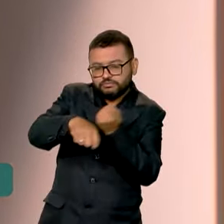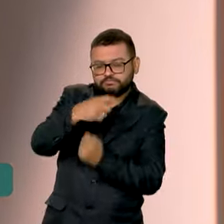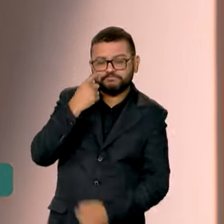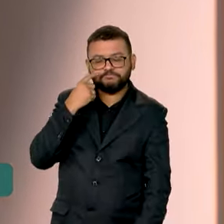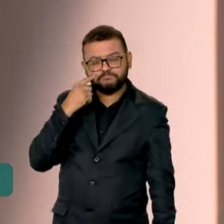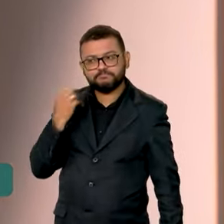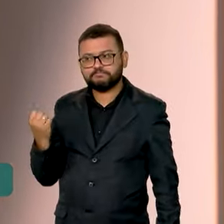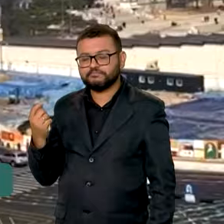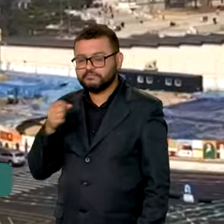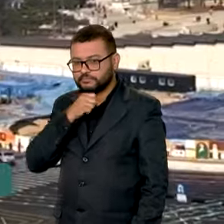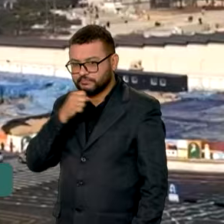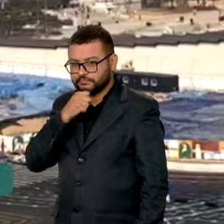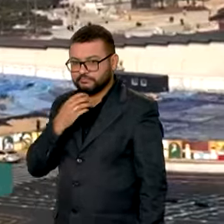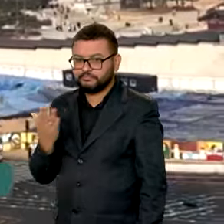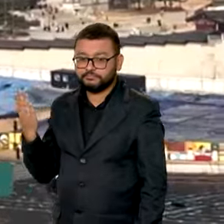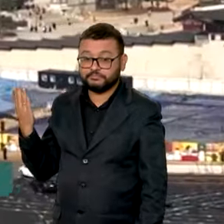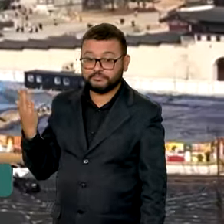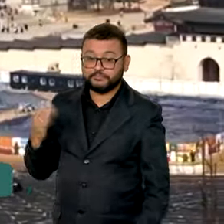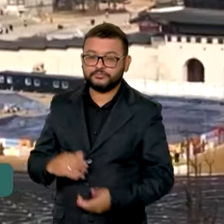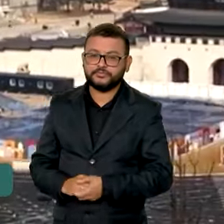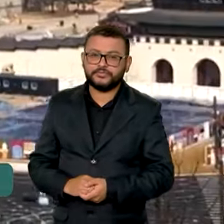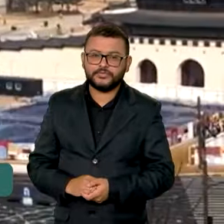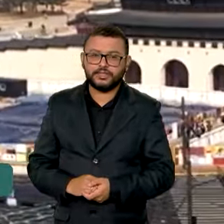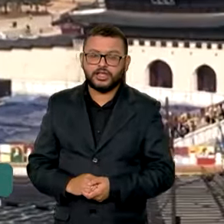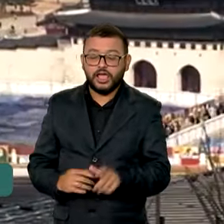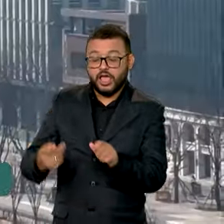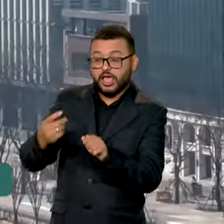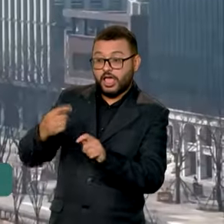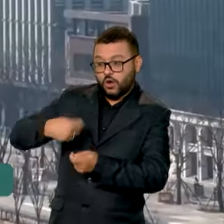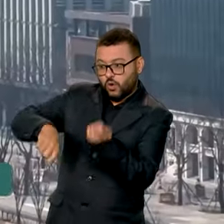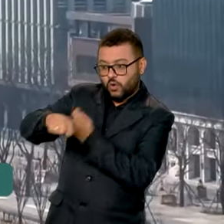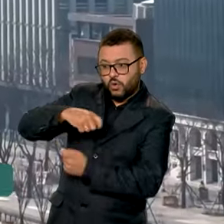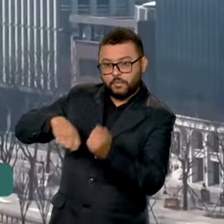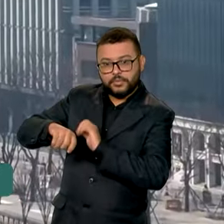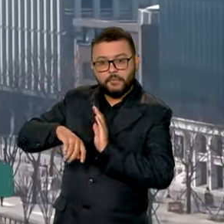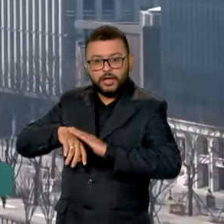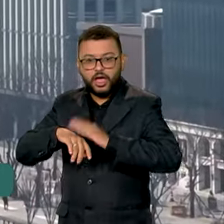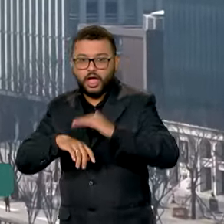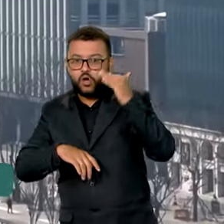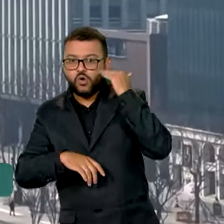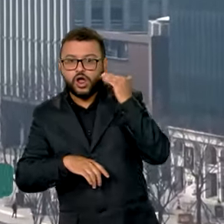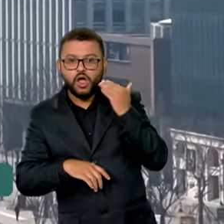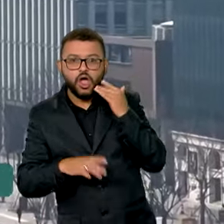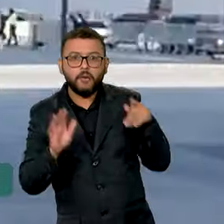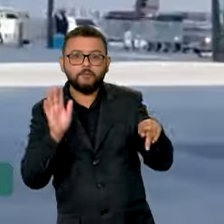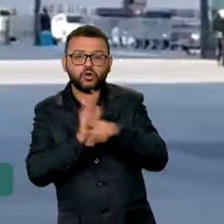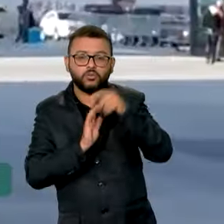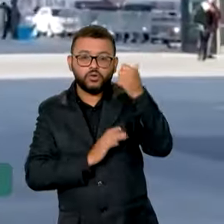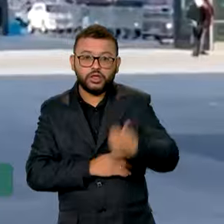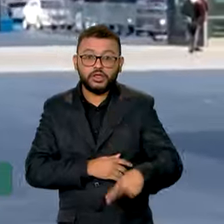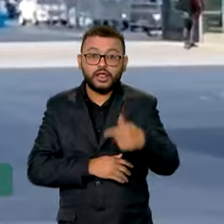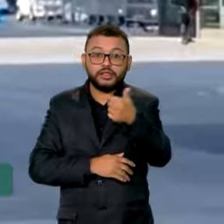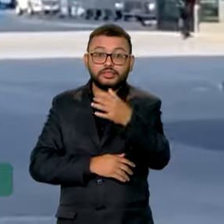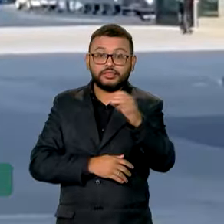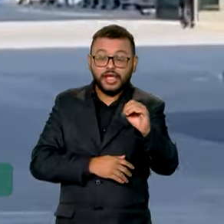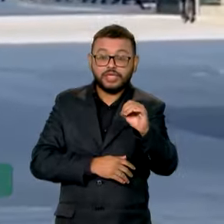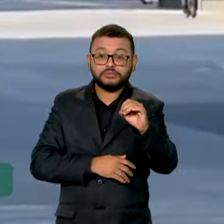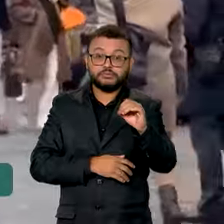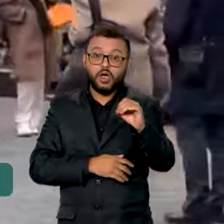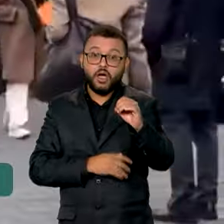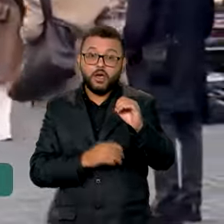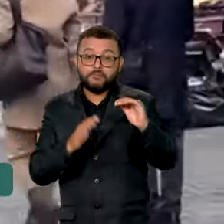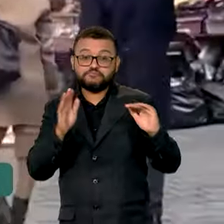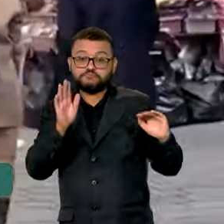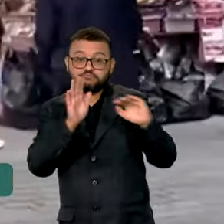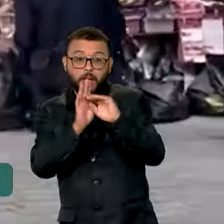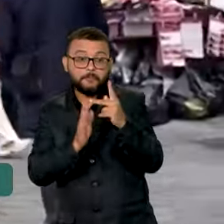Veja na reportagem. Potência econômica, a Coreia do Sul tem o 13º PIB do mundo. Com